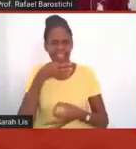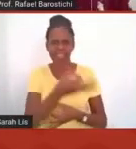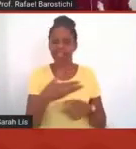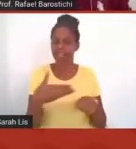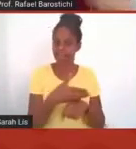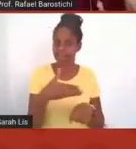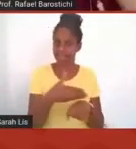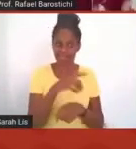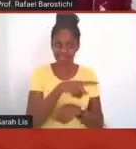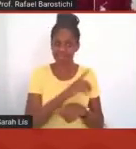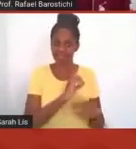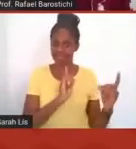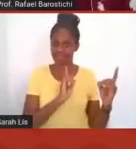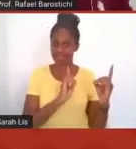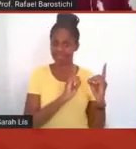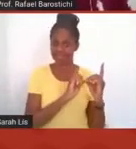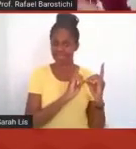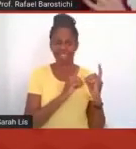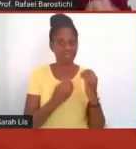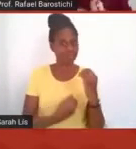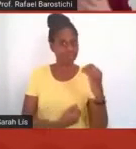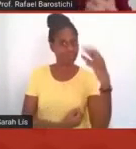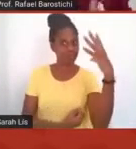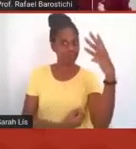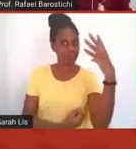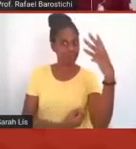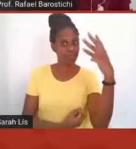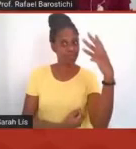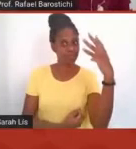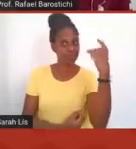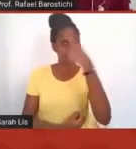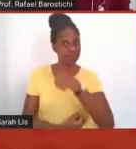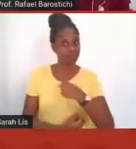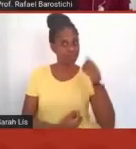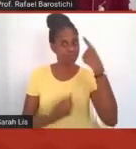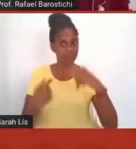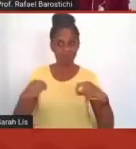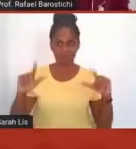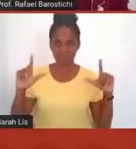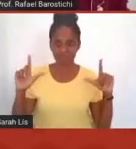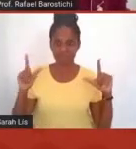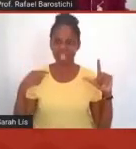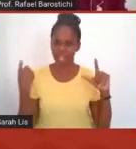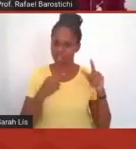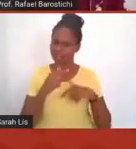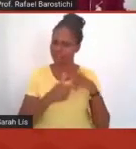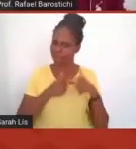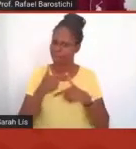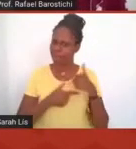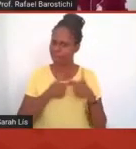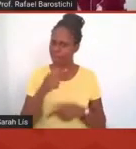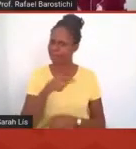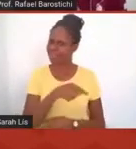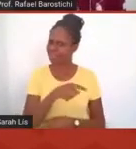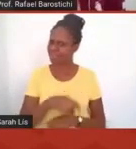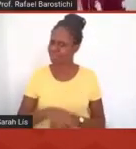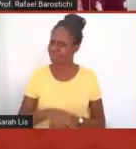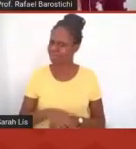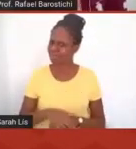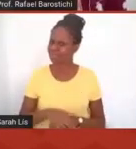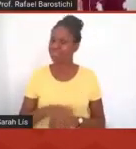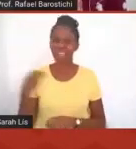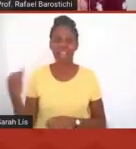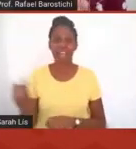síncronos, eles vinham de câmera aberta, a gente também trabalhou bastante isso com eles, da importância